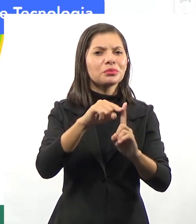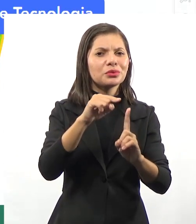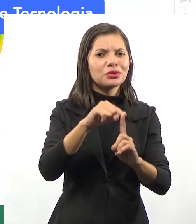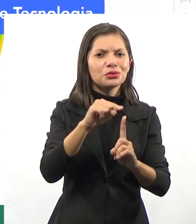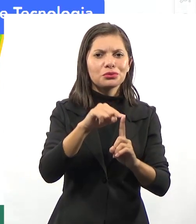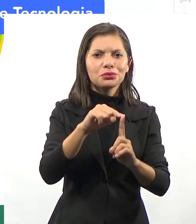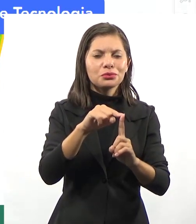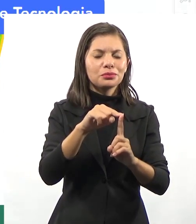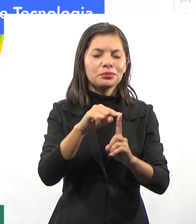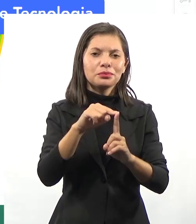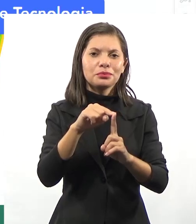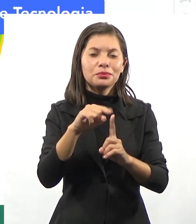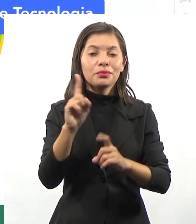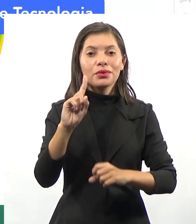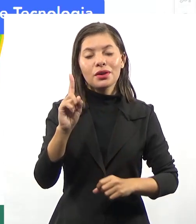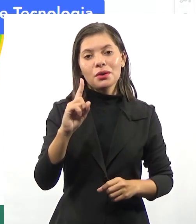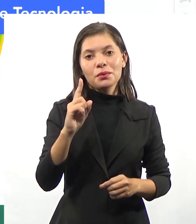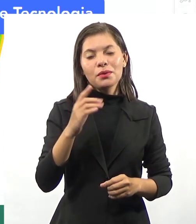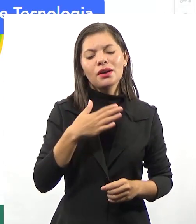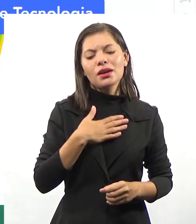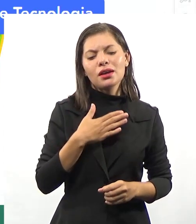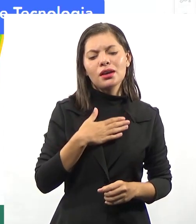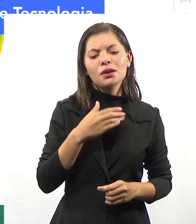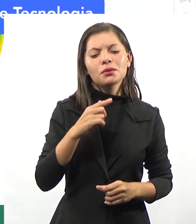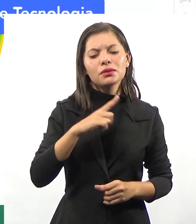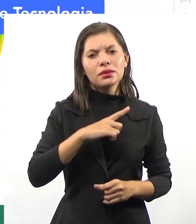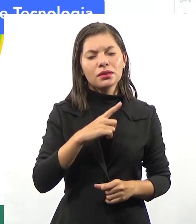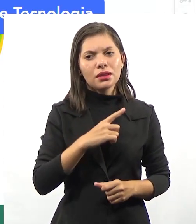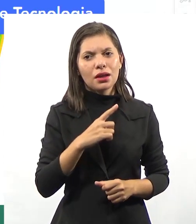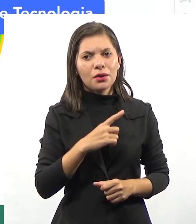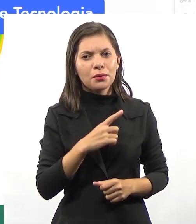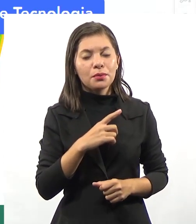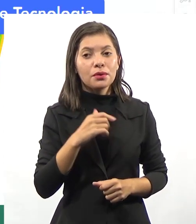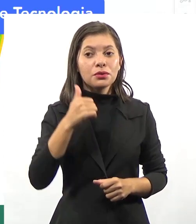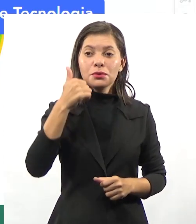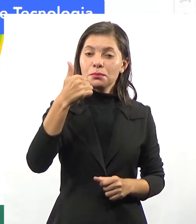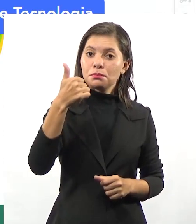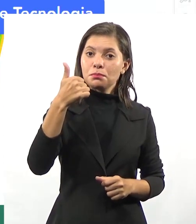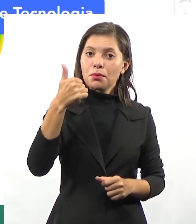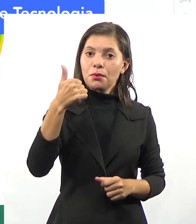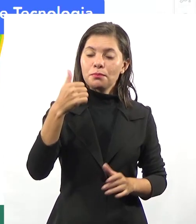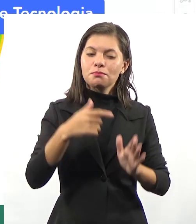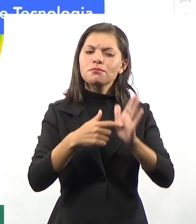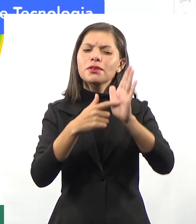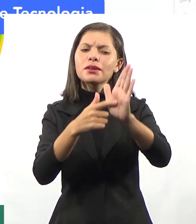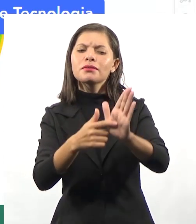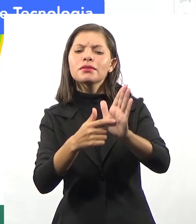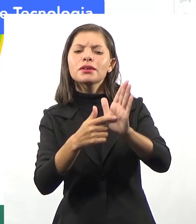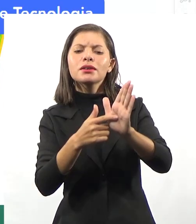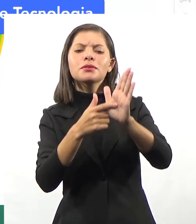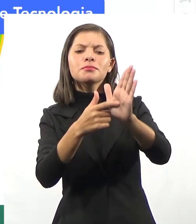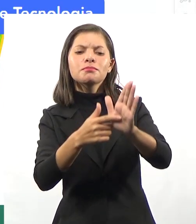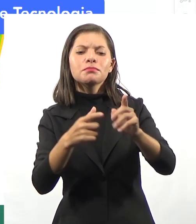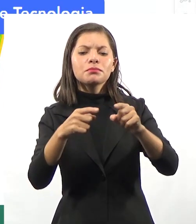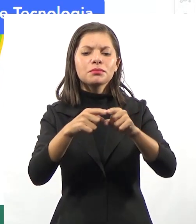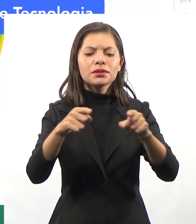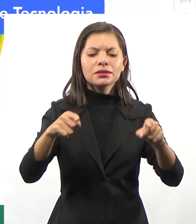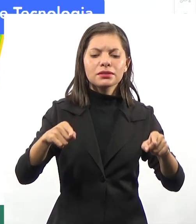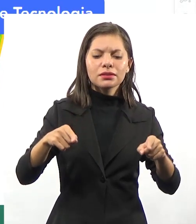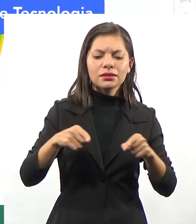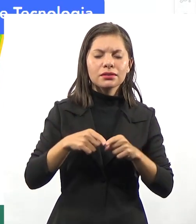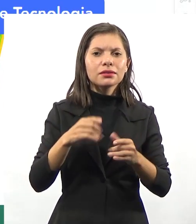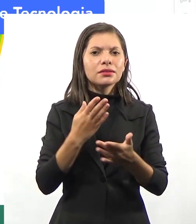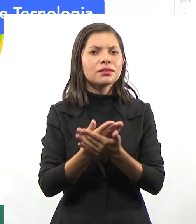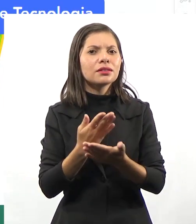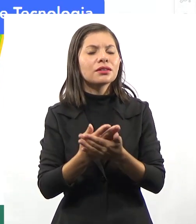dela. Por exemplo, o que eu posso, o que eu tenho de ganho em trazer, levando para a sala de aula,